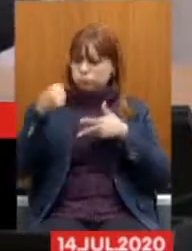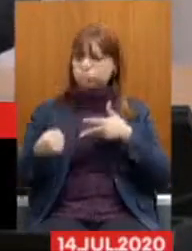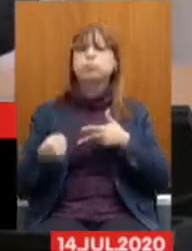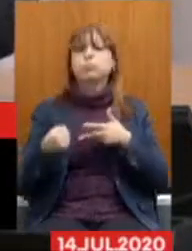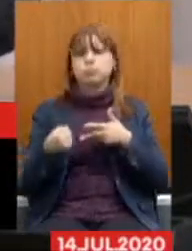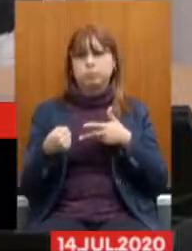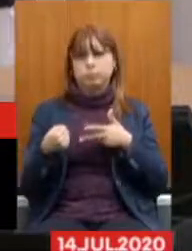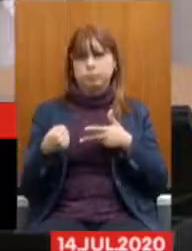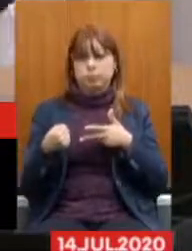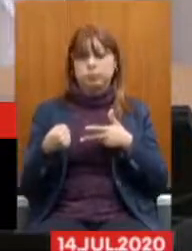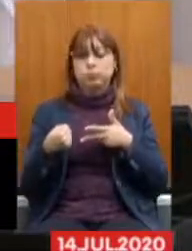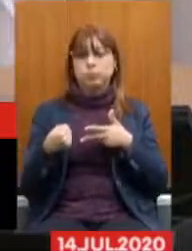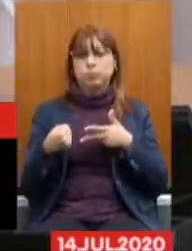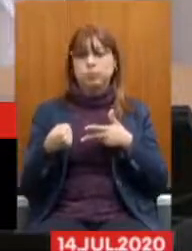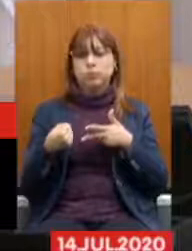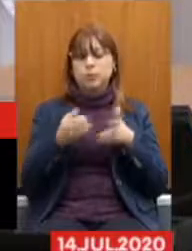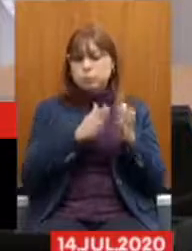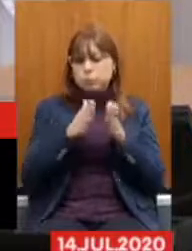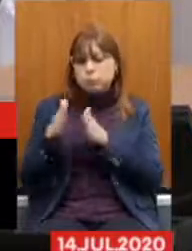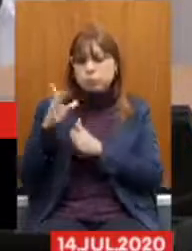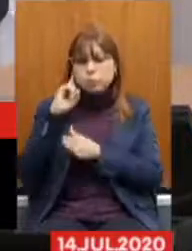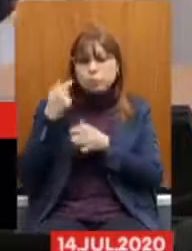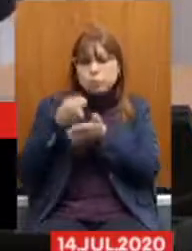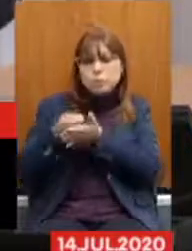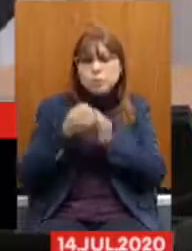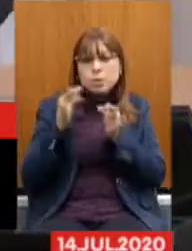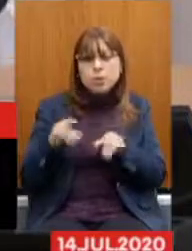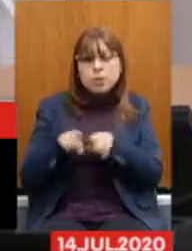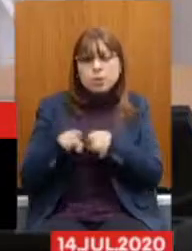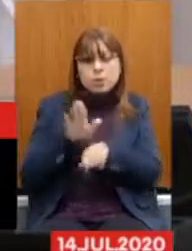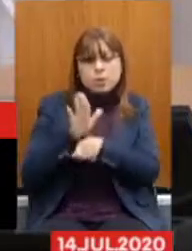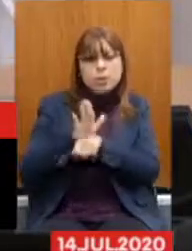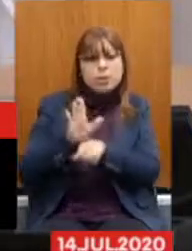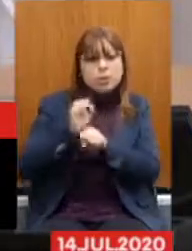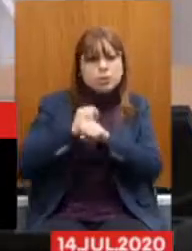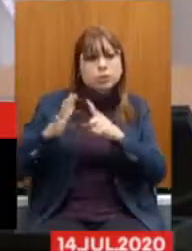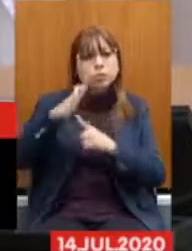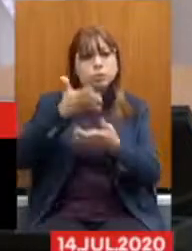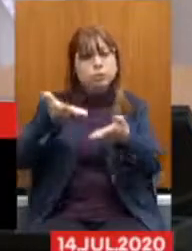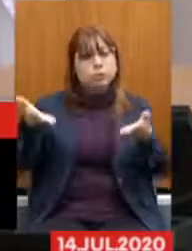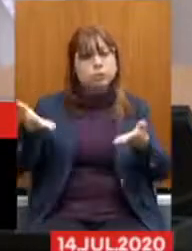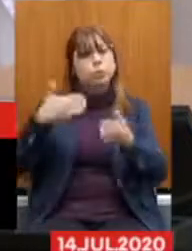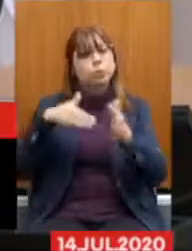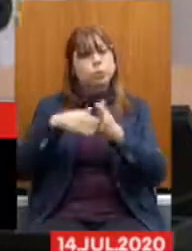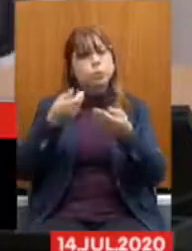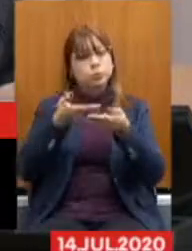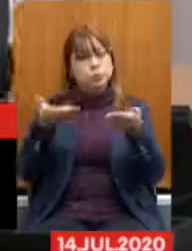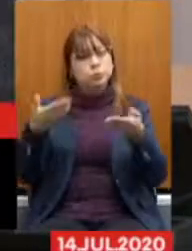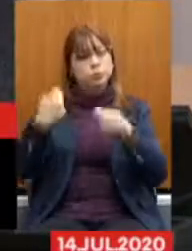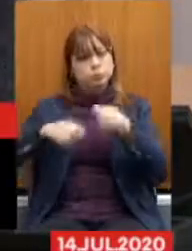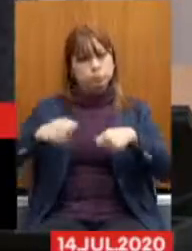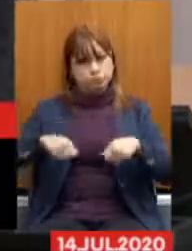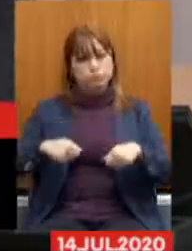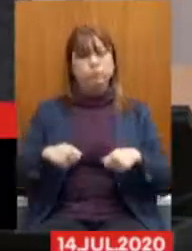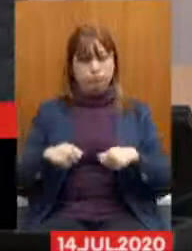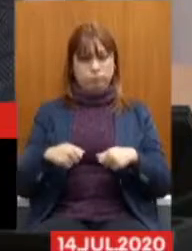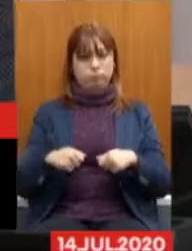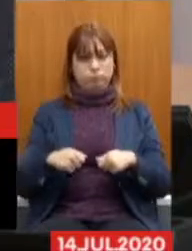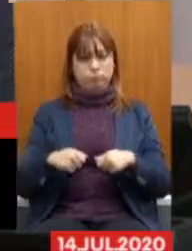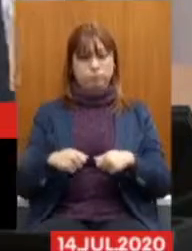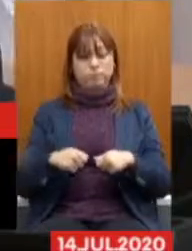e também dar assistência à sociedade em tudo aquilo que ela precisa por parte do Estado.